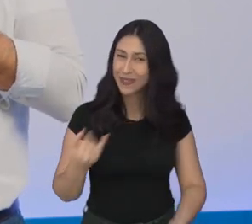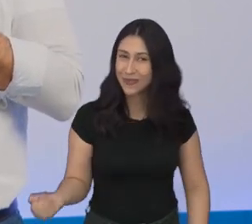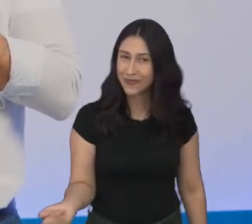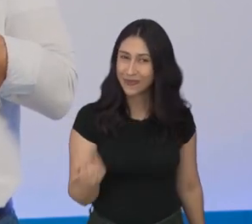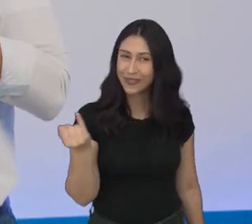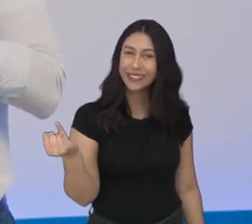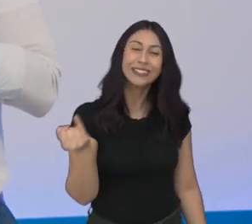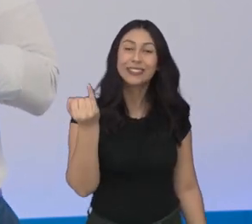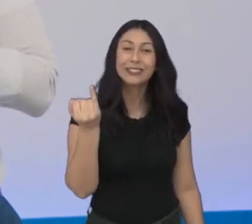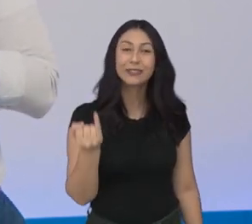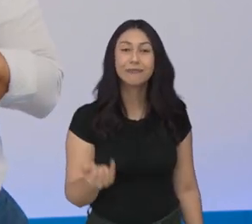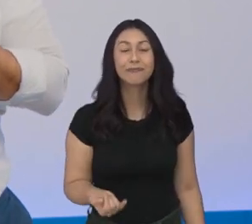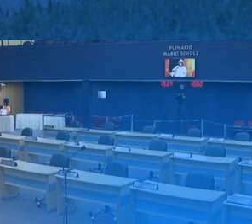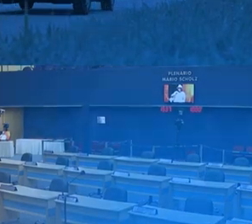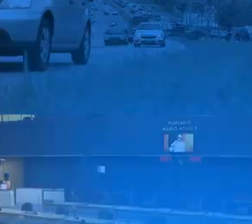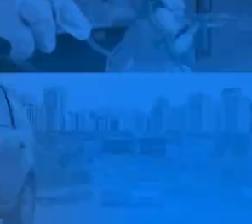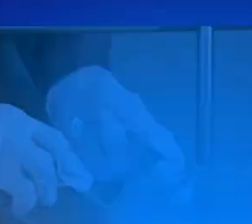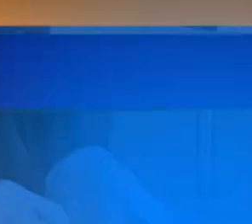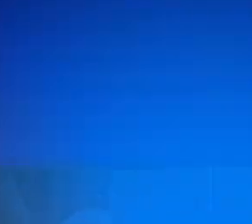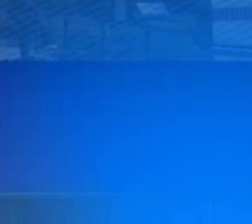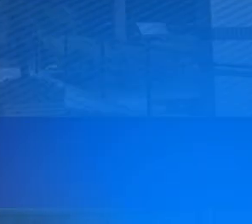socialização. Muito importante.